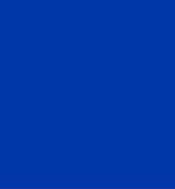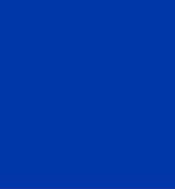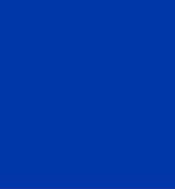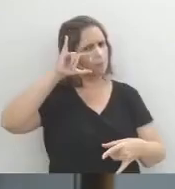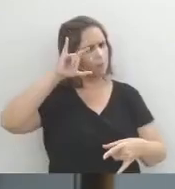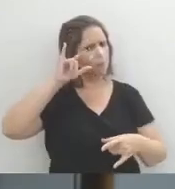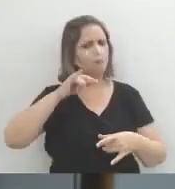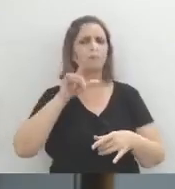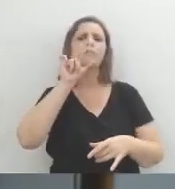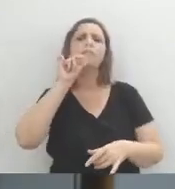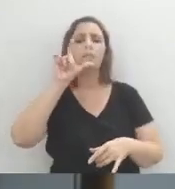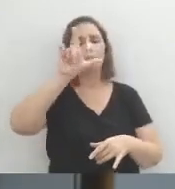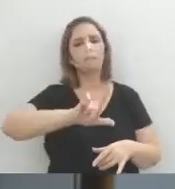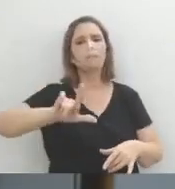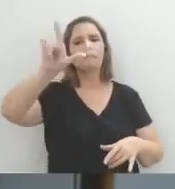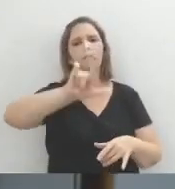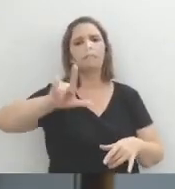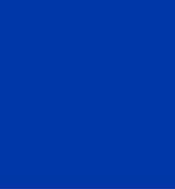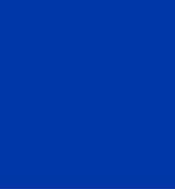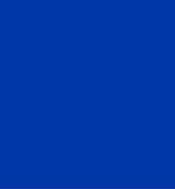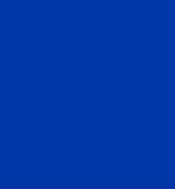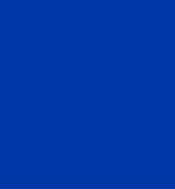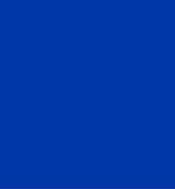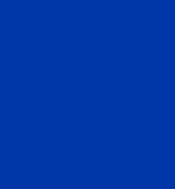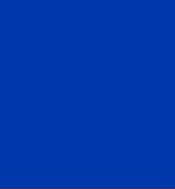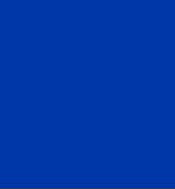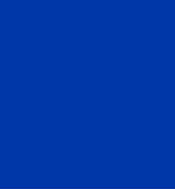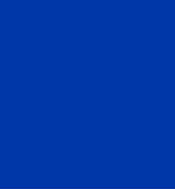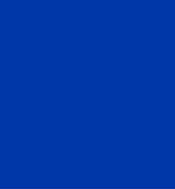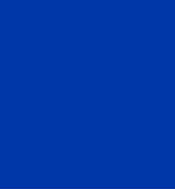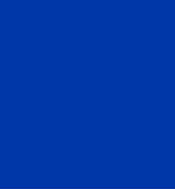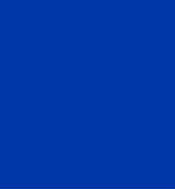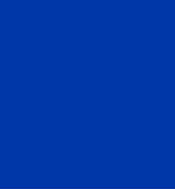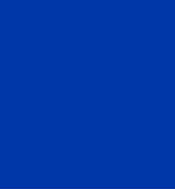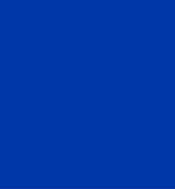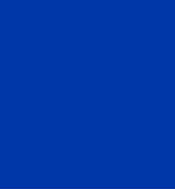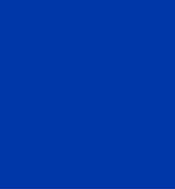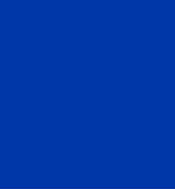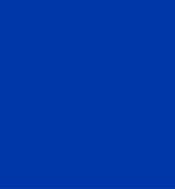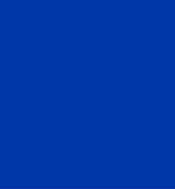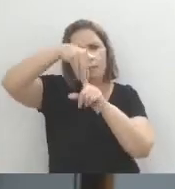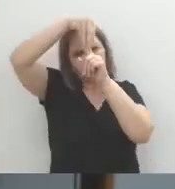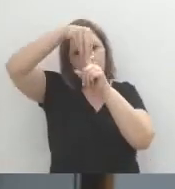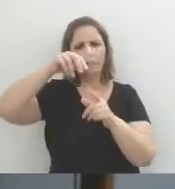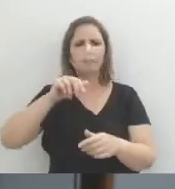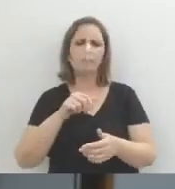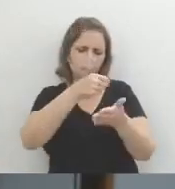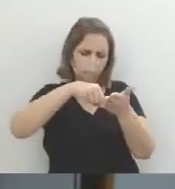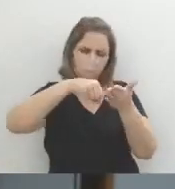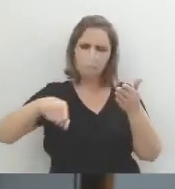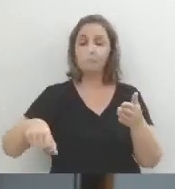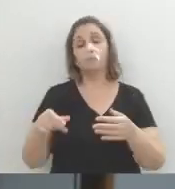sobre literatura pernambucana, então nós vamos trabalhar os principais autores